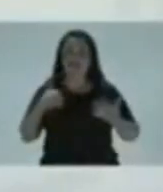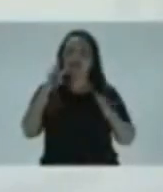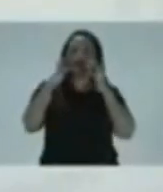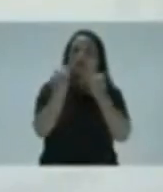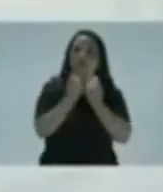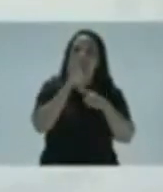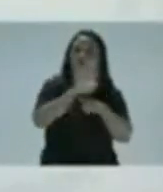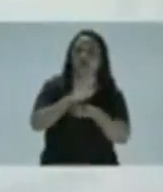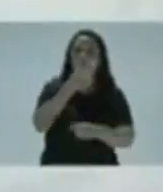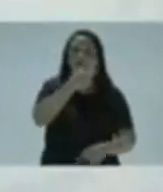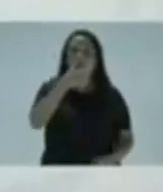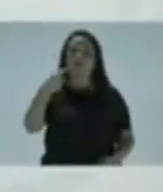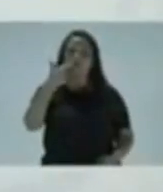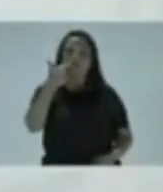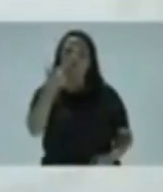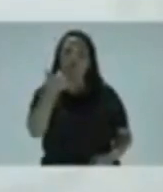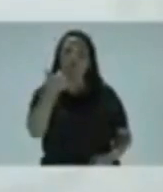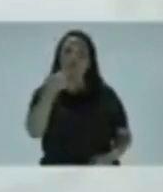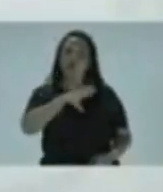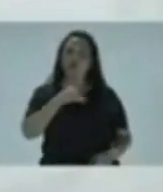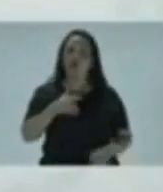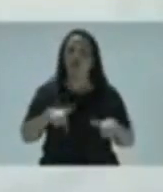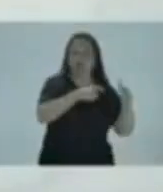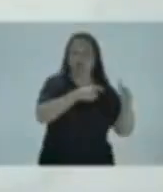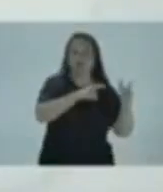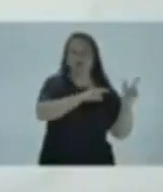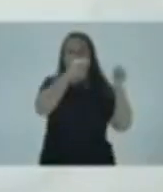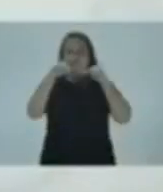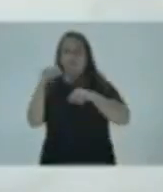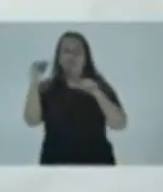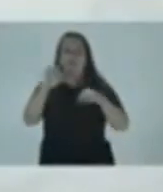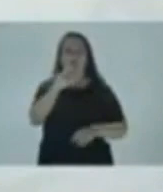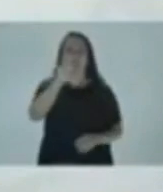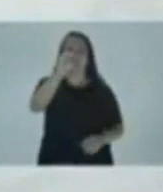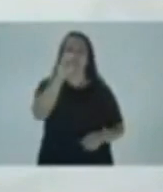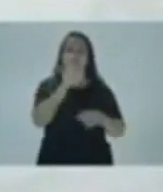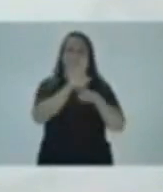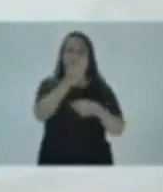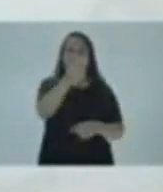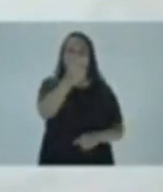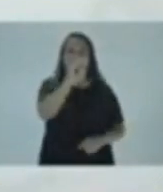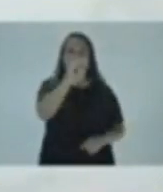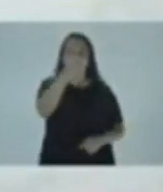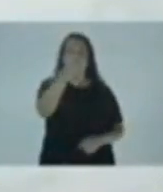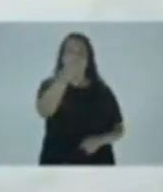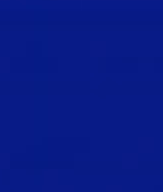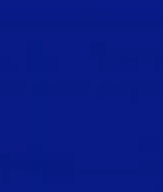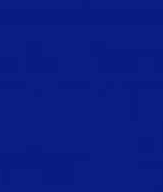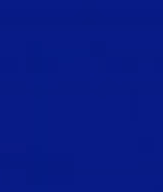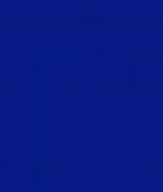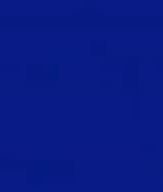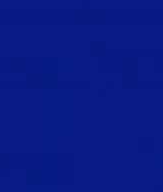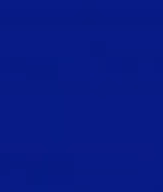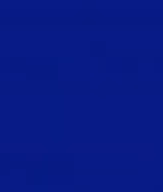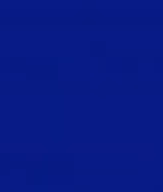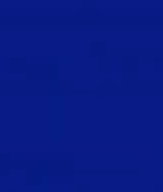família, Vanessa Felipe, 3321. Coragem para fazer o que é preciso. 7012. Deputado federal, Carlos Russo.